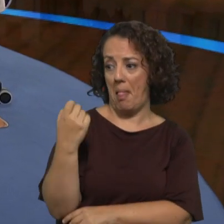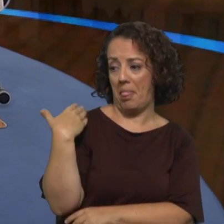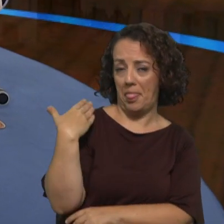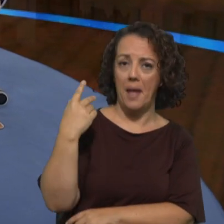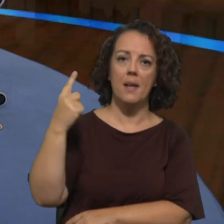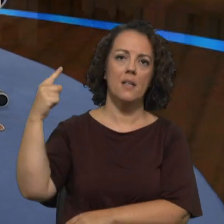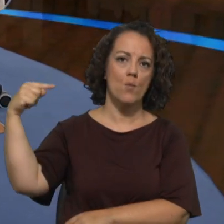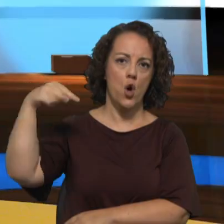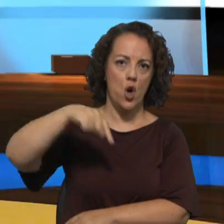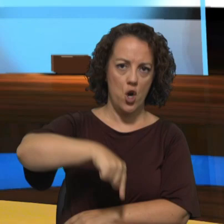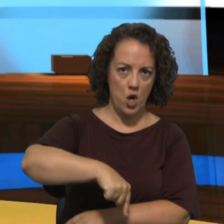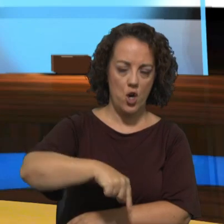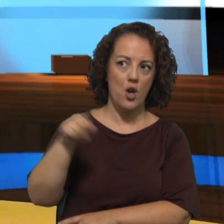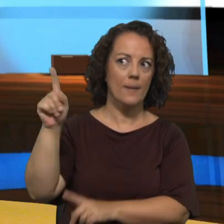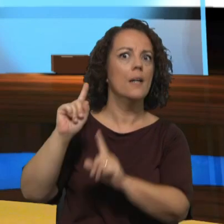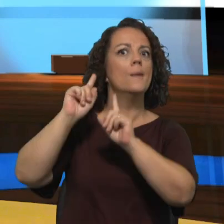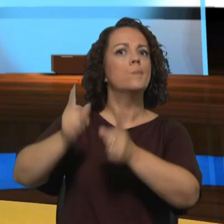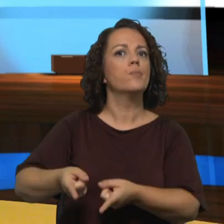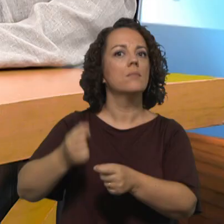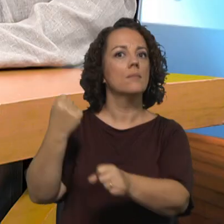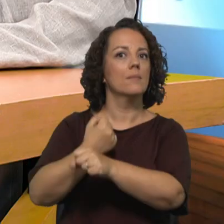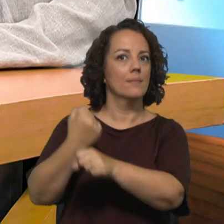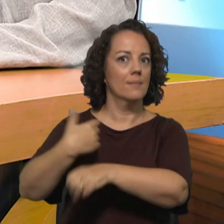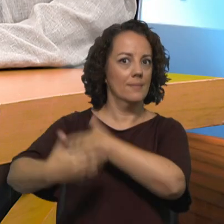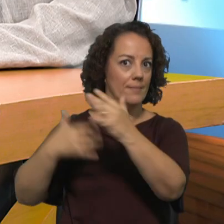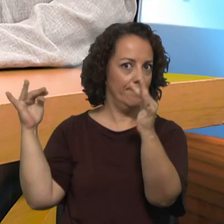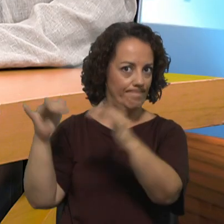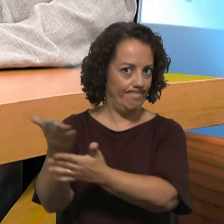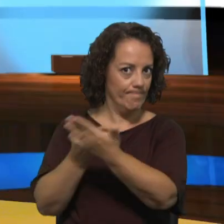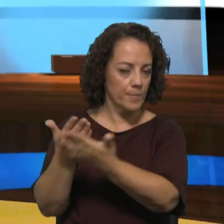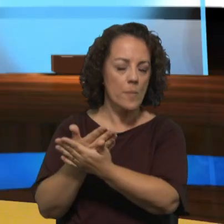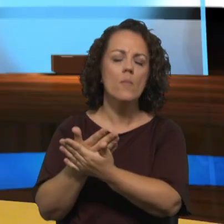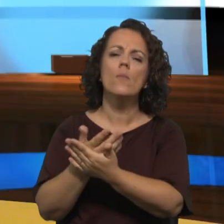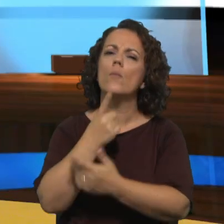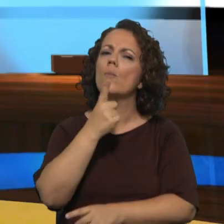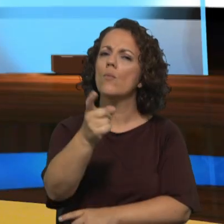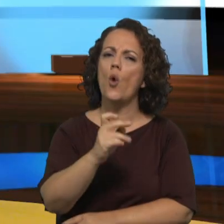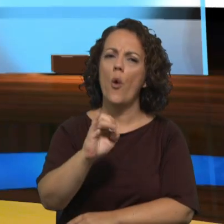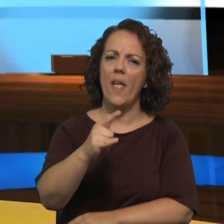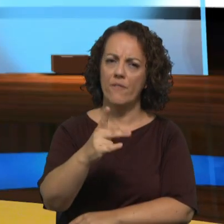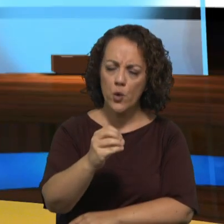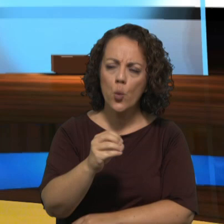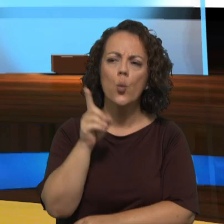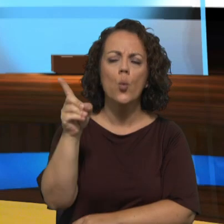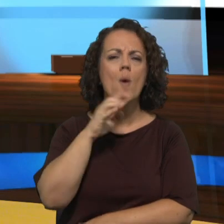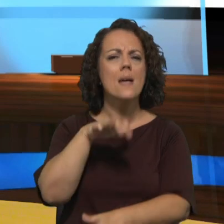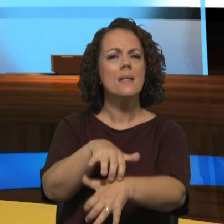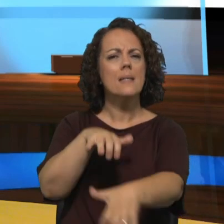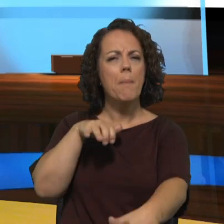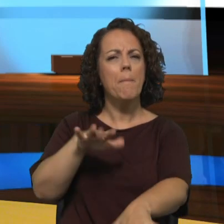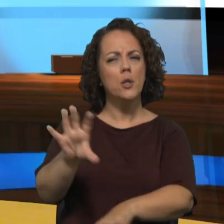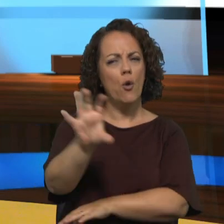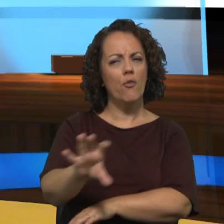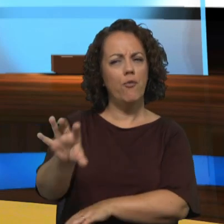que participaram neste início de trabalhos. Otávio, desde logo uma Assembleia com uma composição diferente